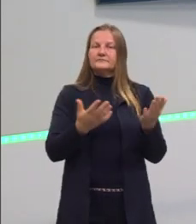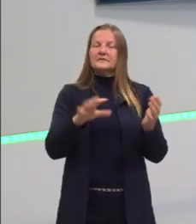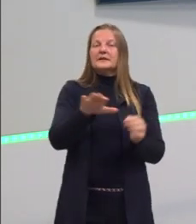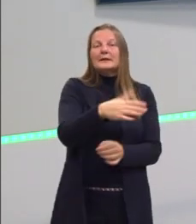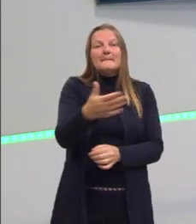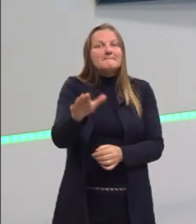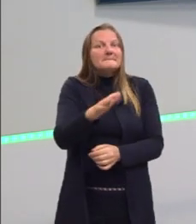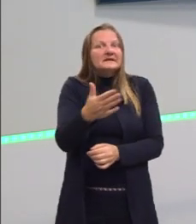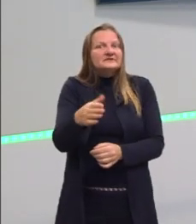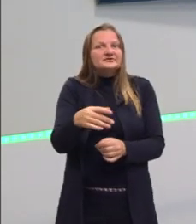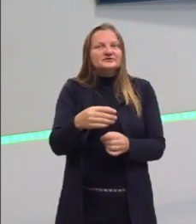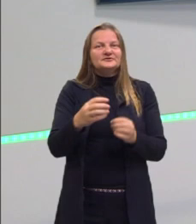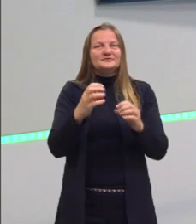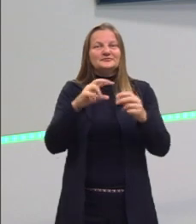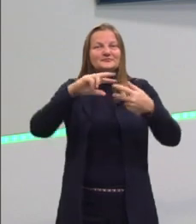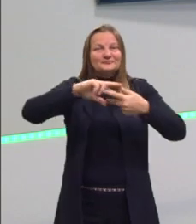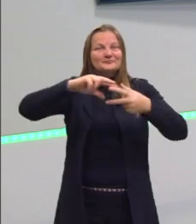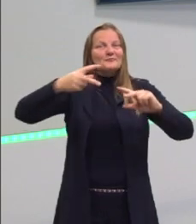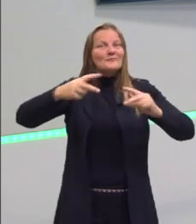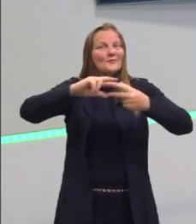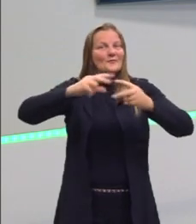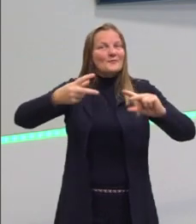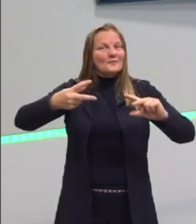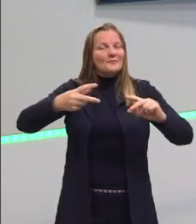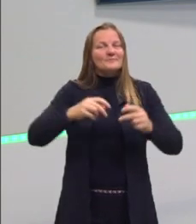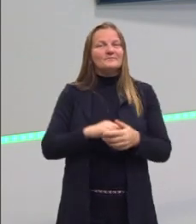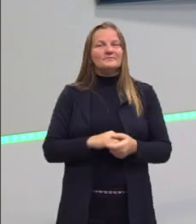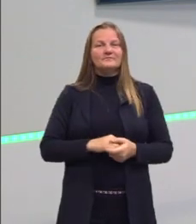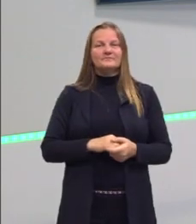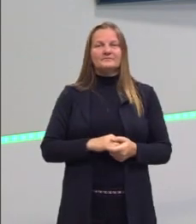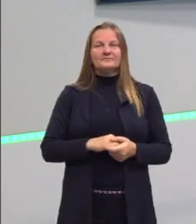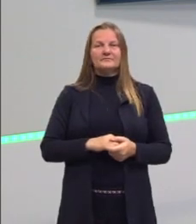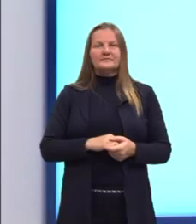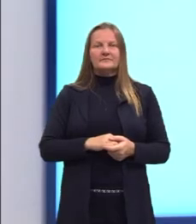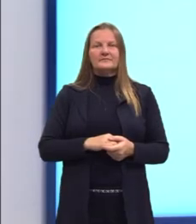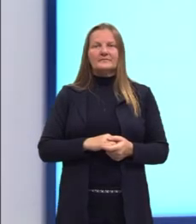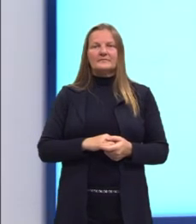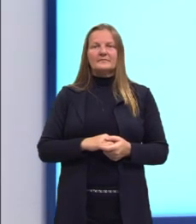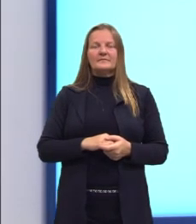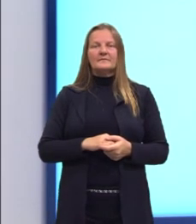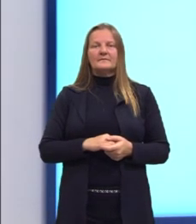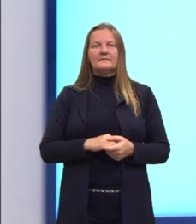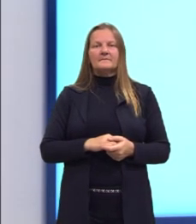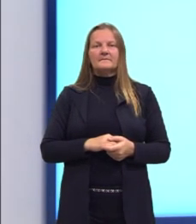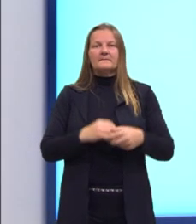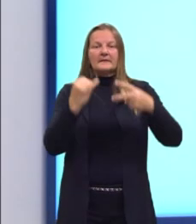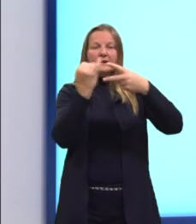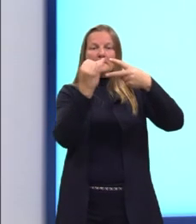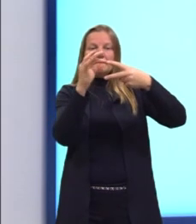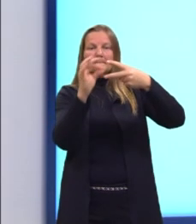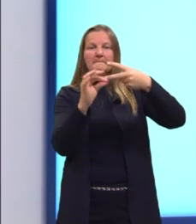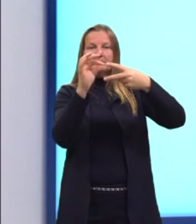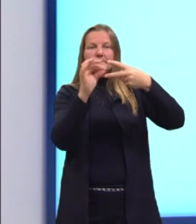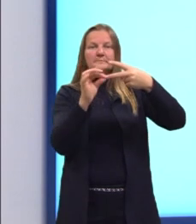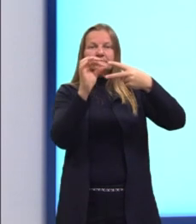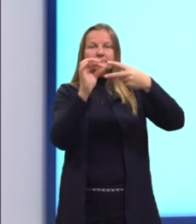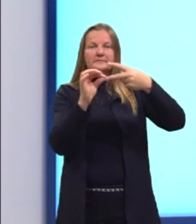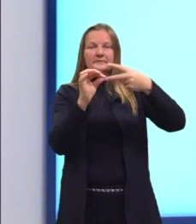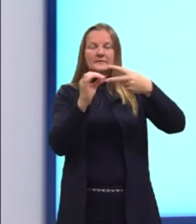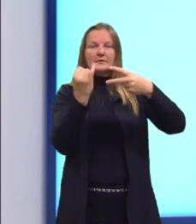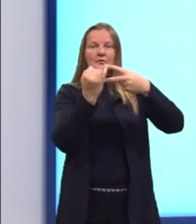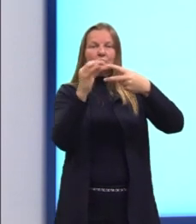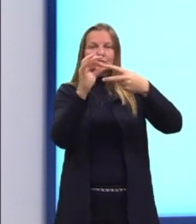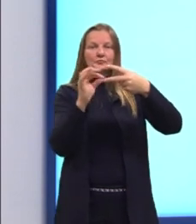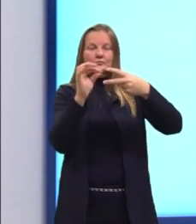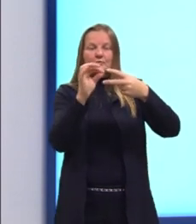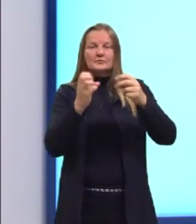formato do polígono que compõe as bases. Então, se nós temos ali duas faces paralelas e